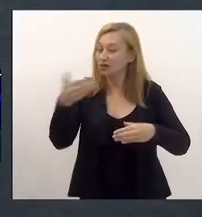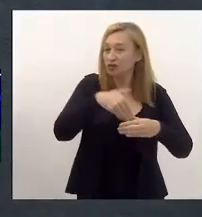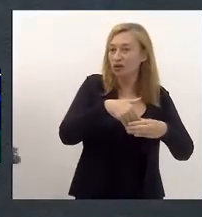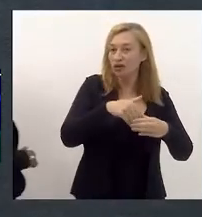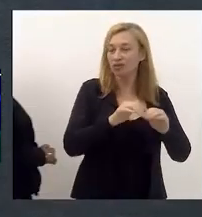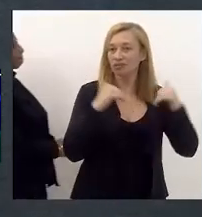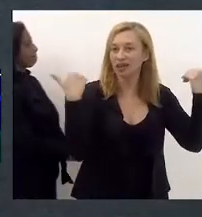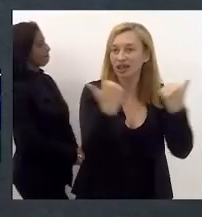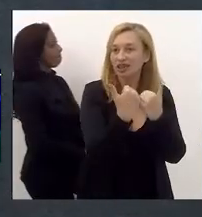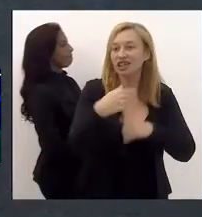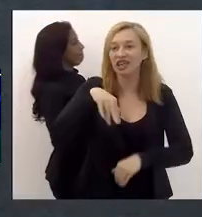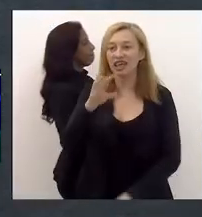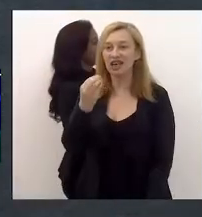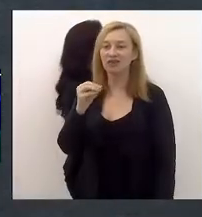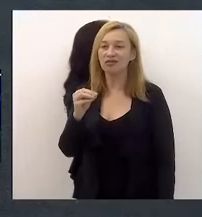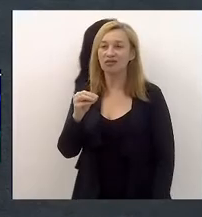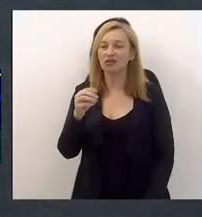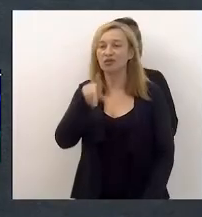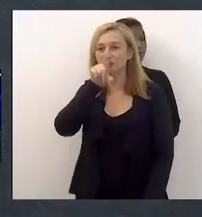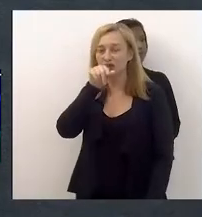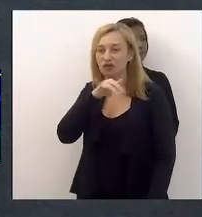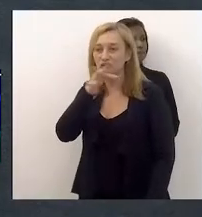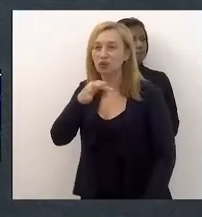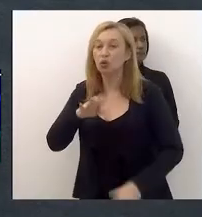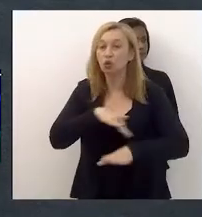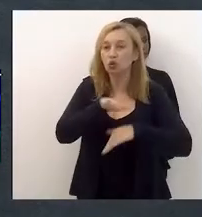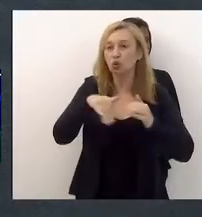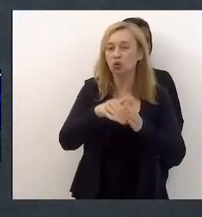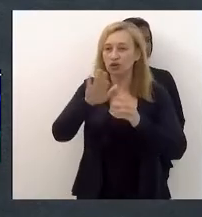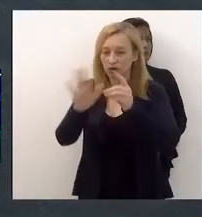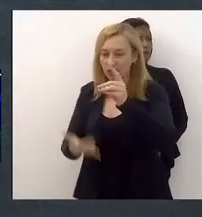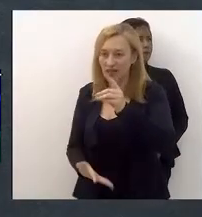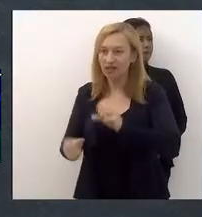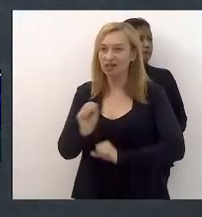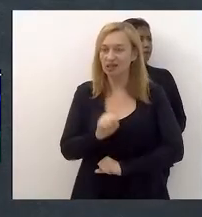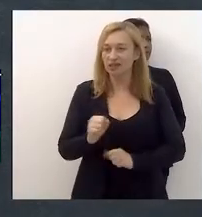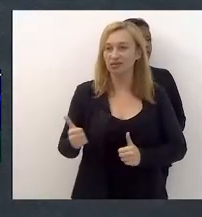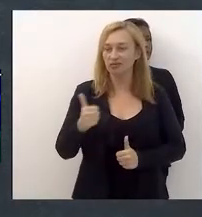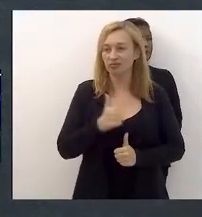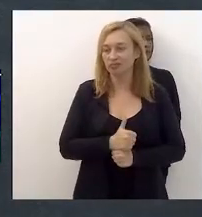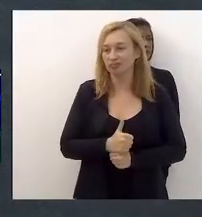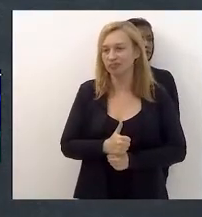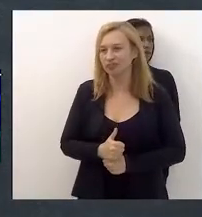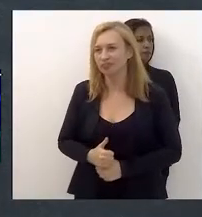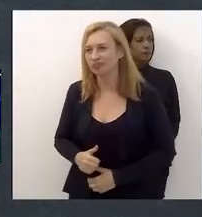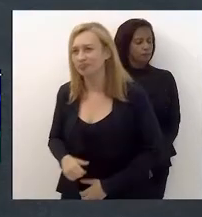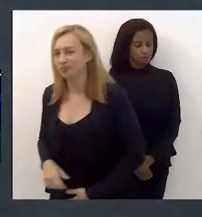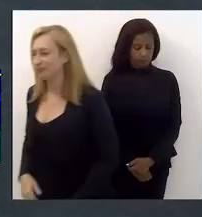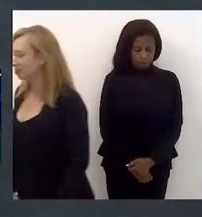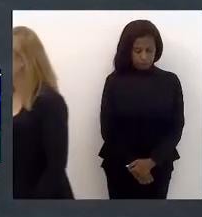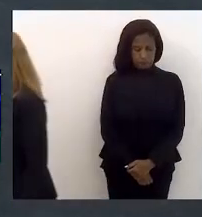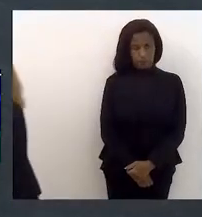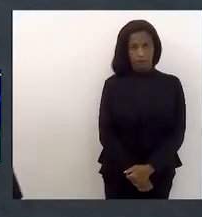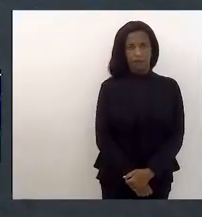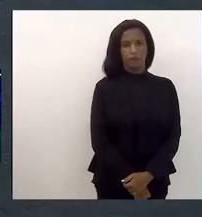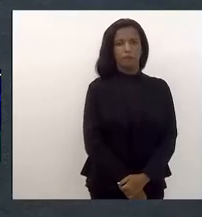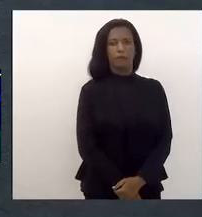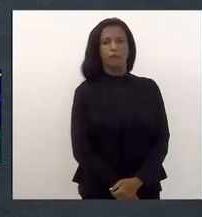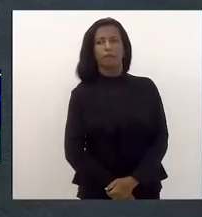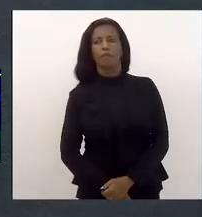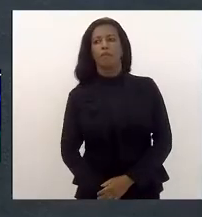da Beija-Flor merece todas as homenagens. Todas as homenagens. Então, meu irmão, meu amigo, Neguinho da Beija-Flor, um beijo.